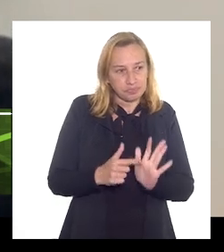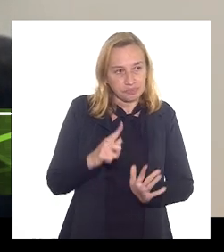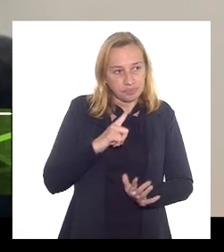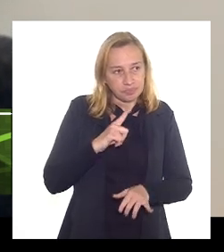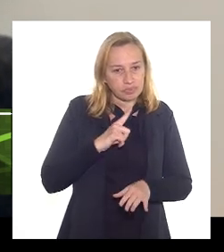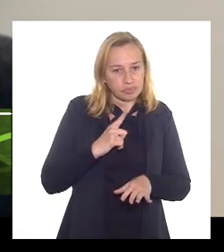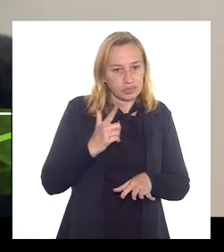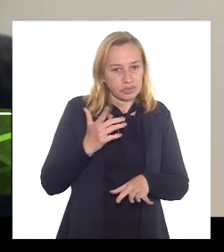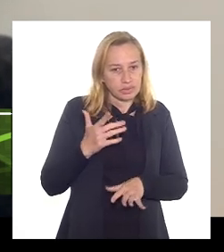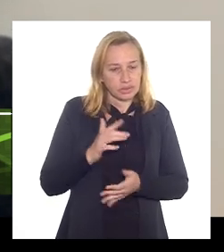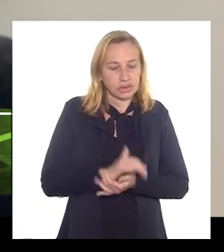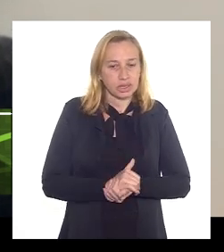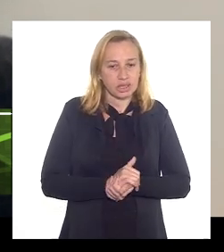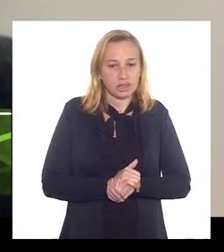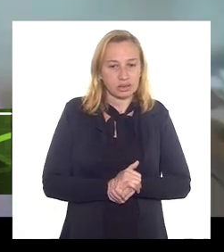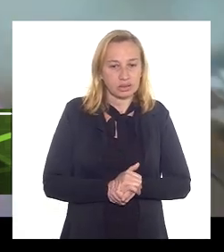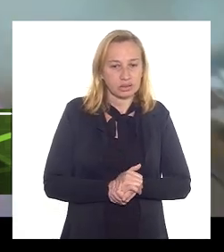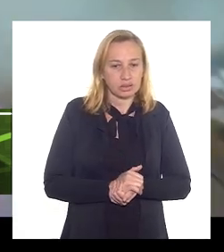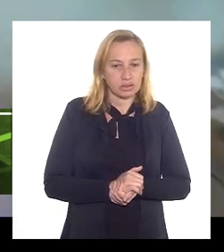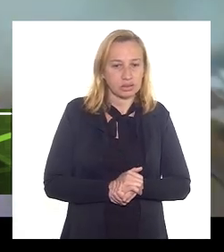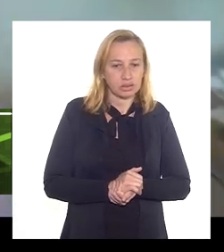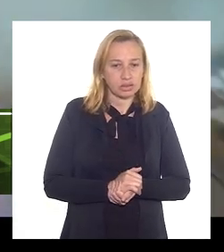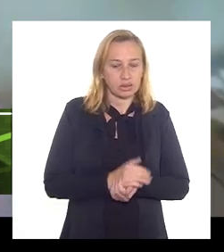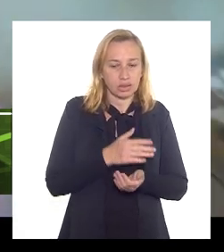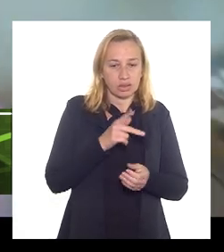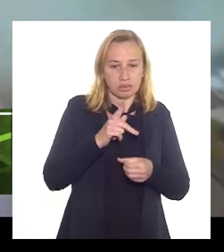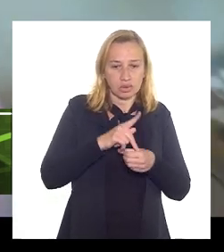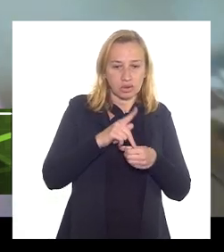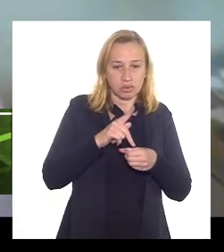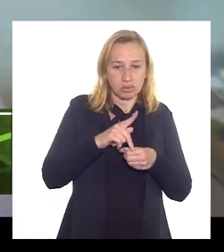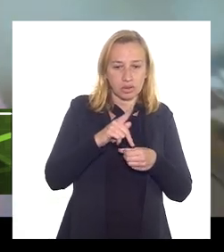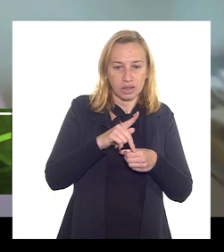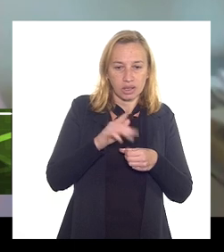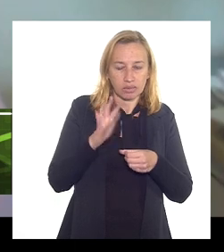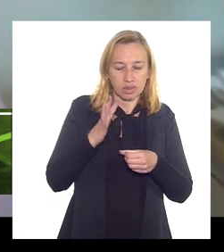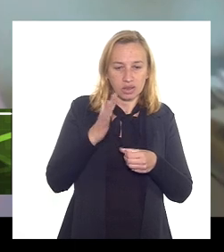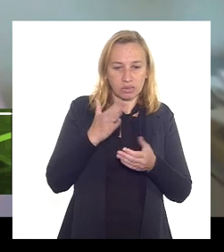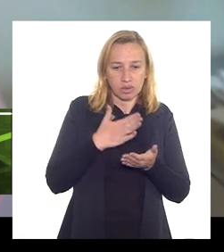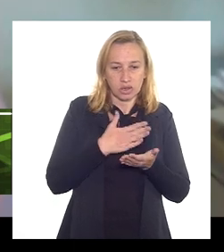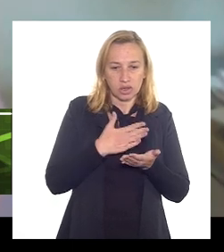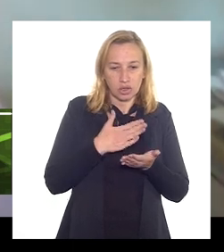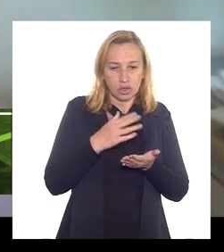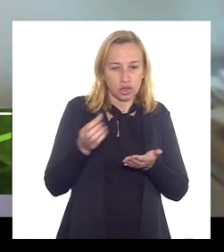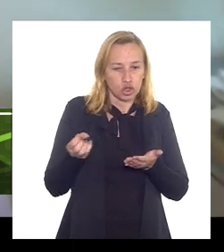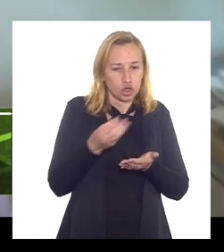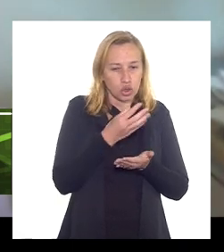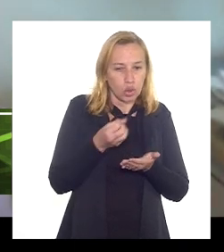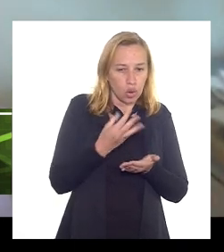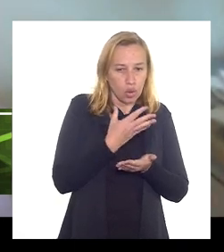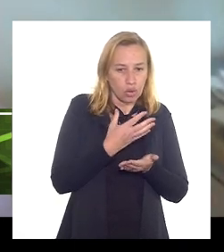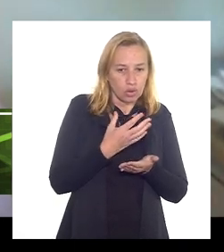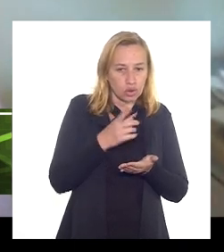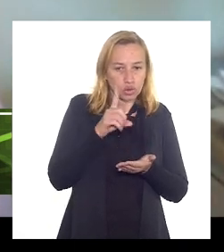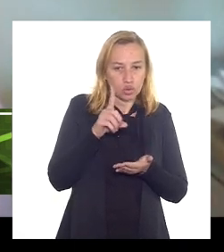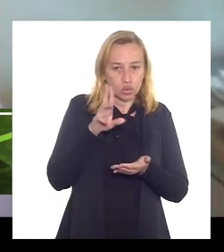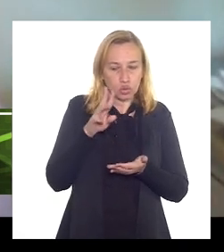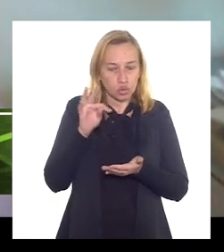precisão da Petrobras iniciar dois novos dois novos dutos